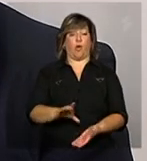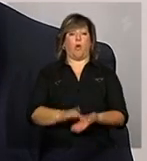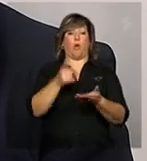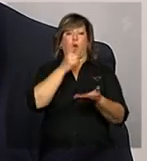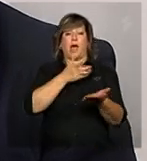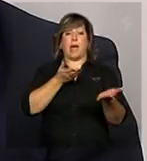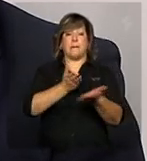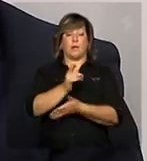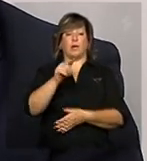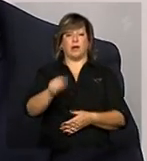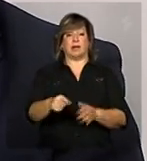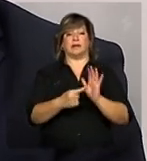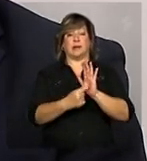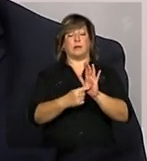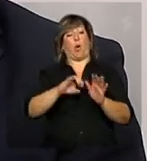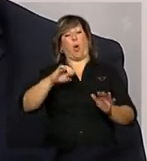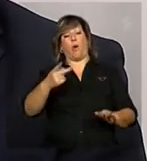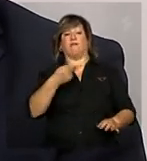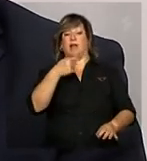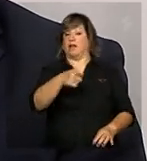demonstrativo ou reprovar,